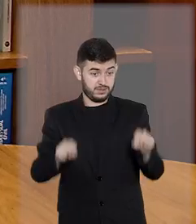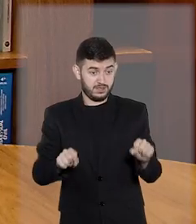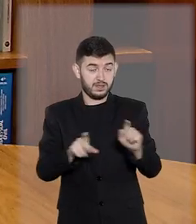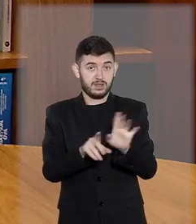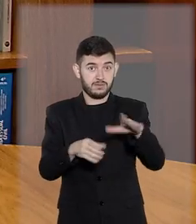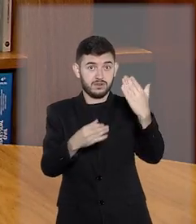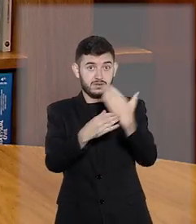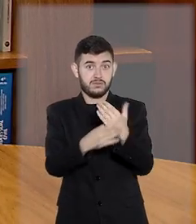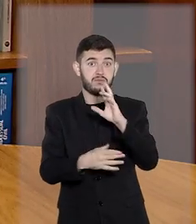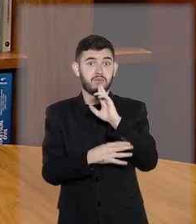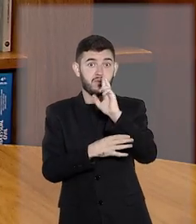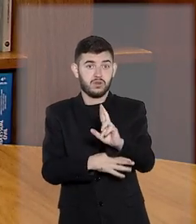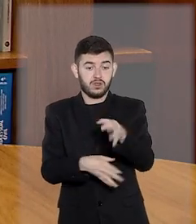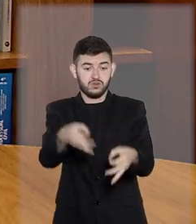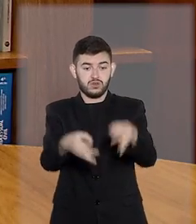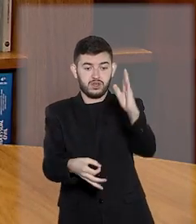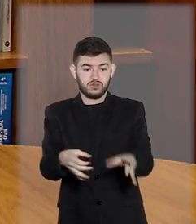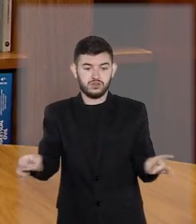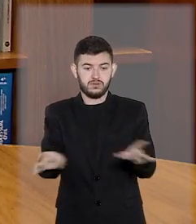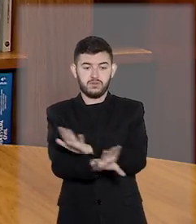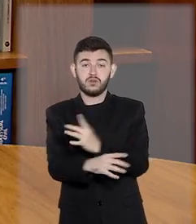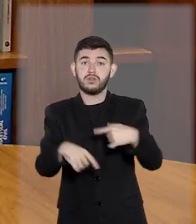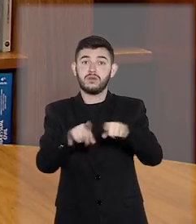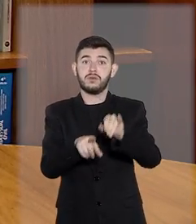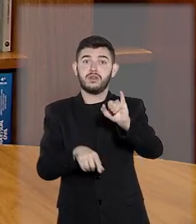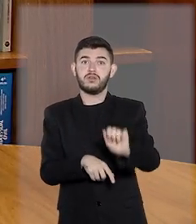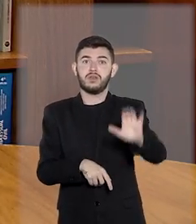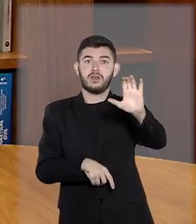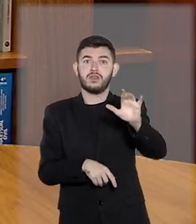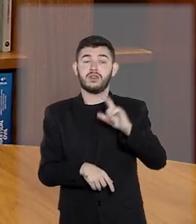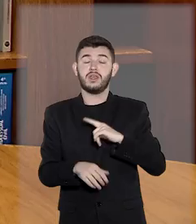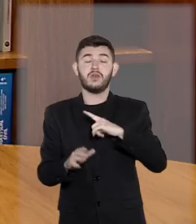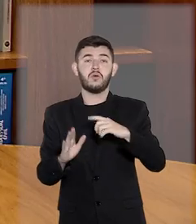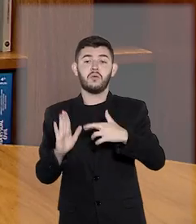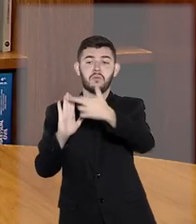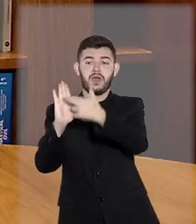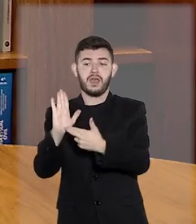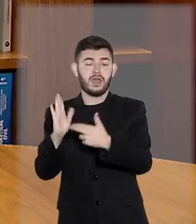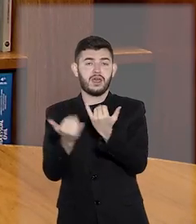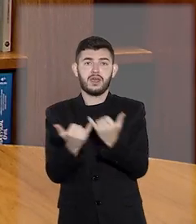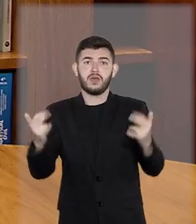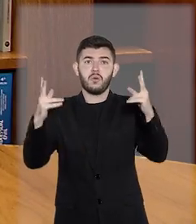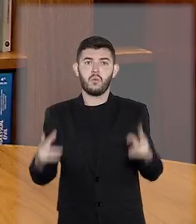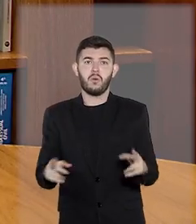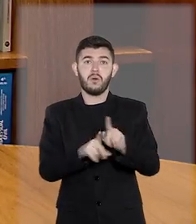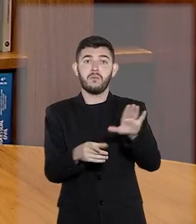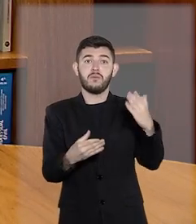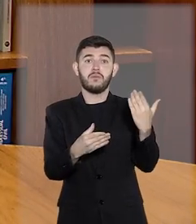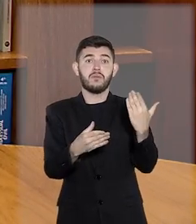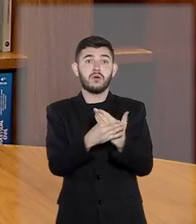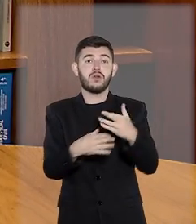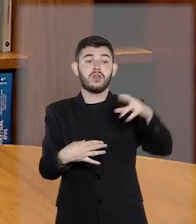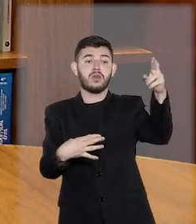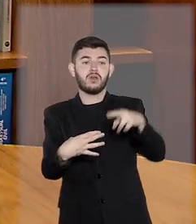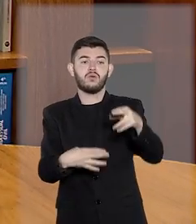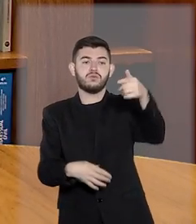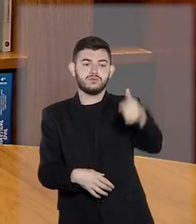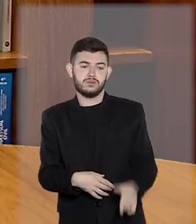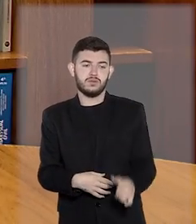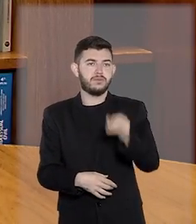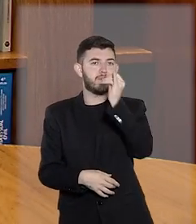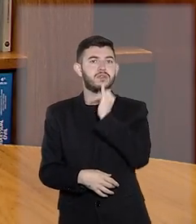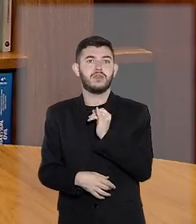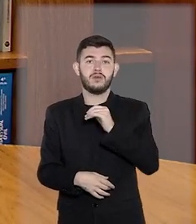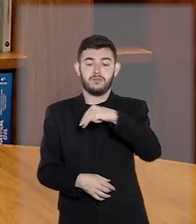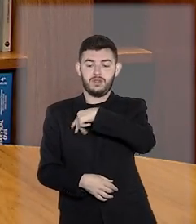entende-se que se aplica ao IAC o mesmo rito dos repetitivos, com intervenção do